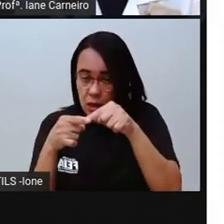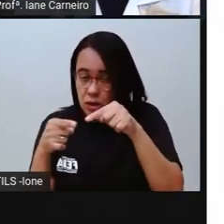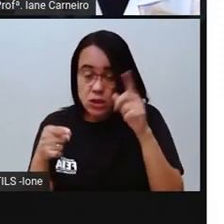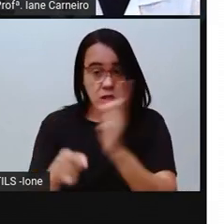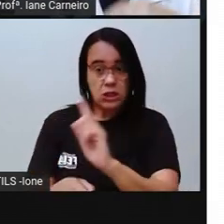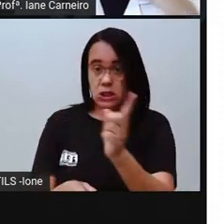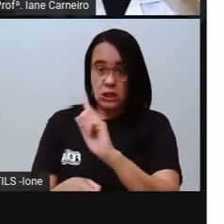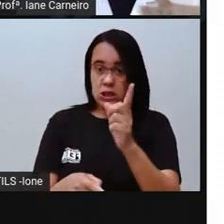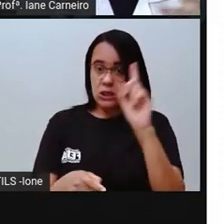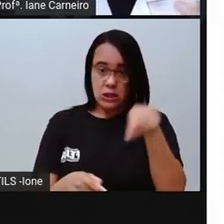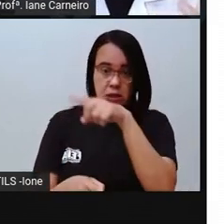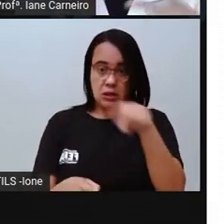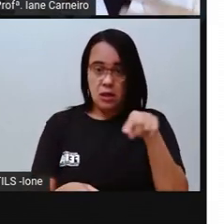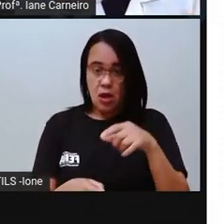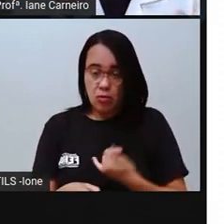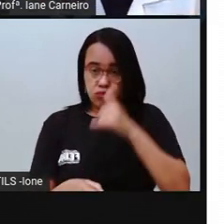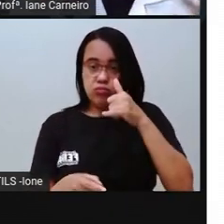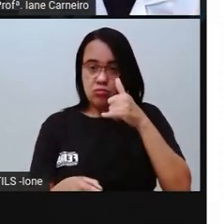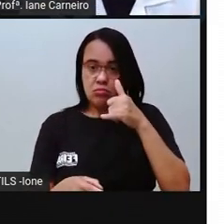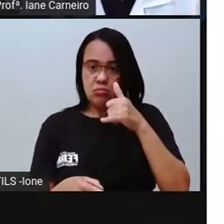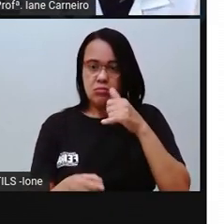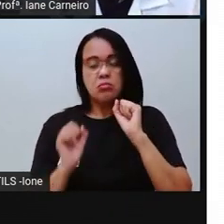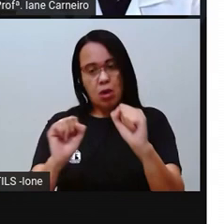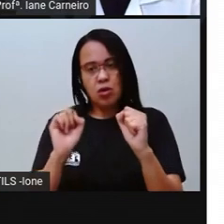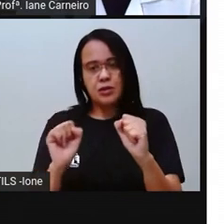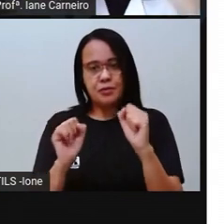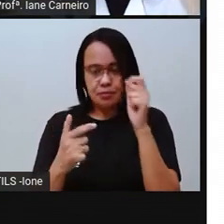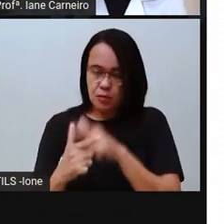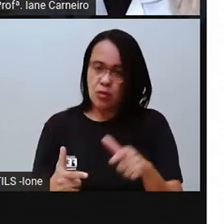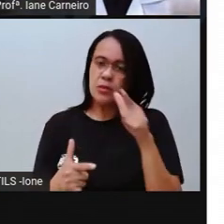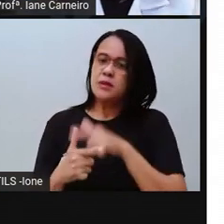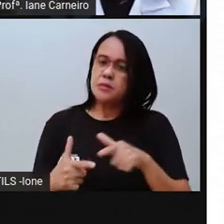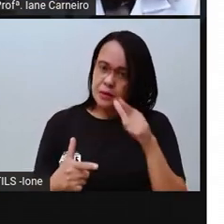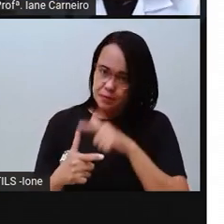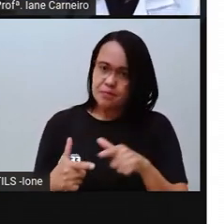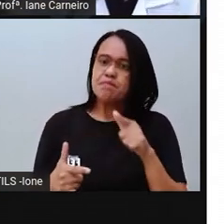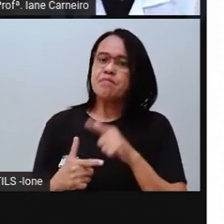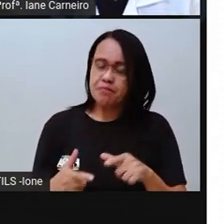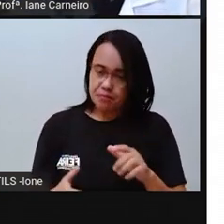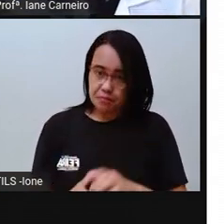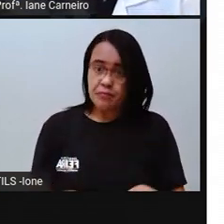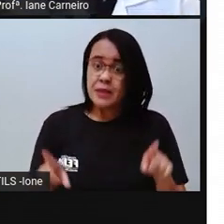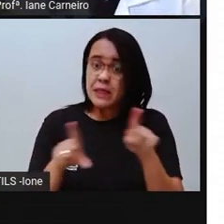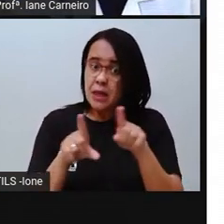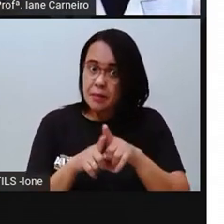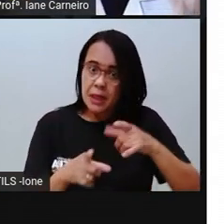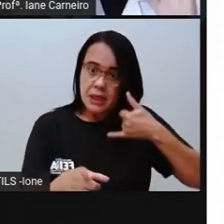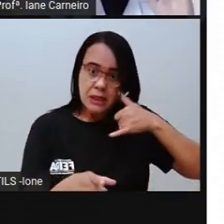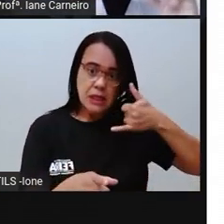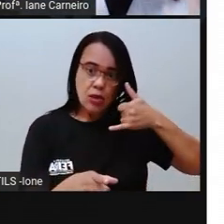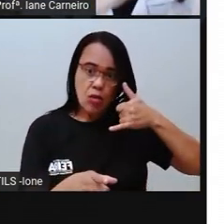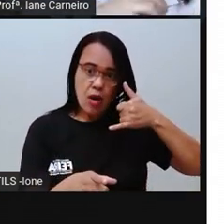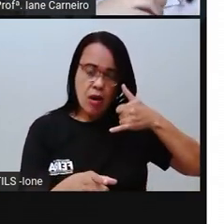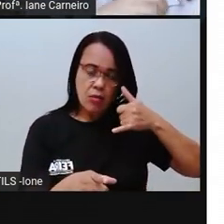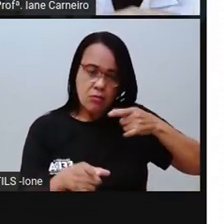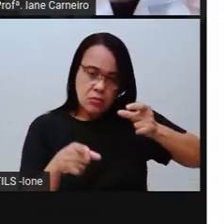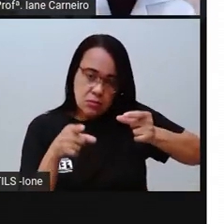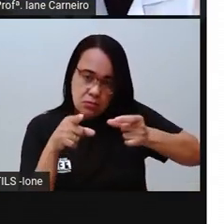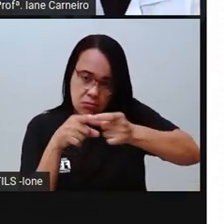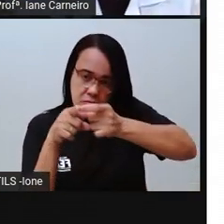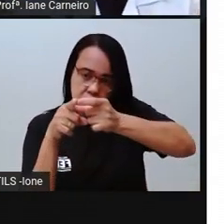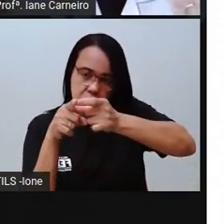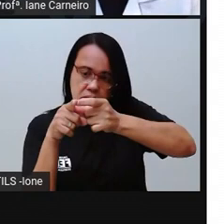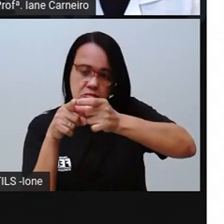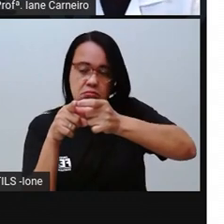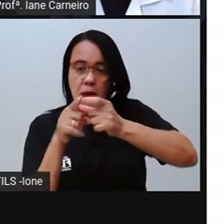choque, pode... Como a Pró já falou em outras aulas. Não usar o carregador de celular. O celular, na verdade,